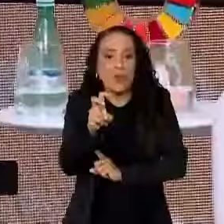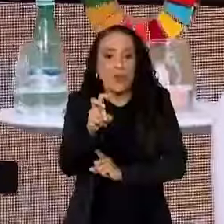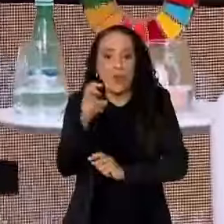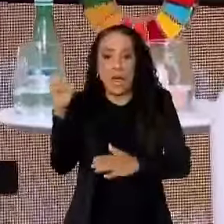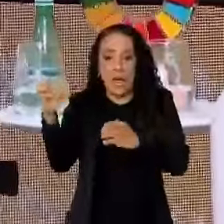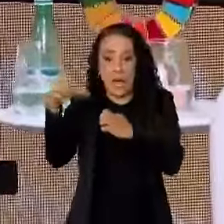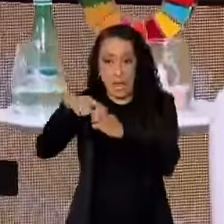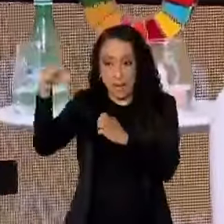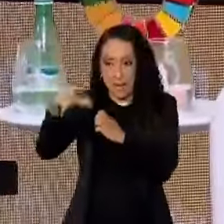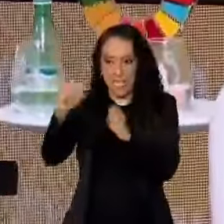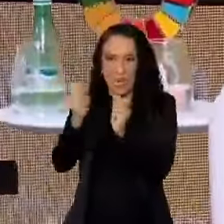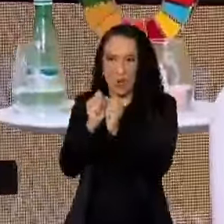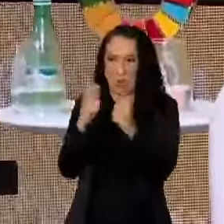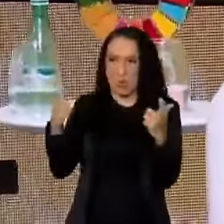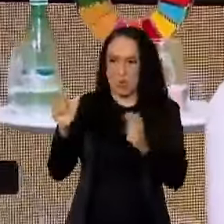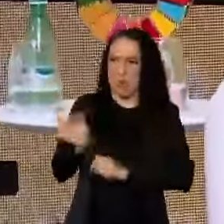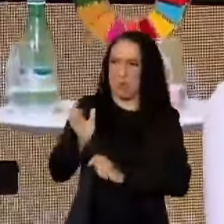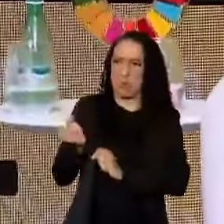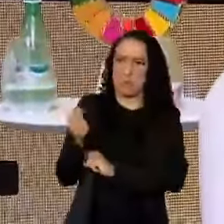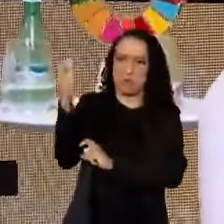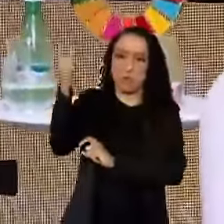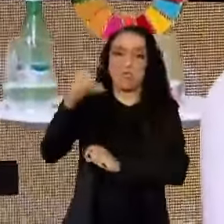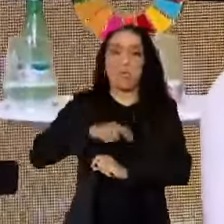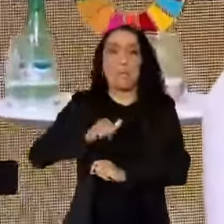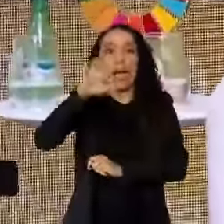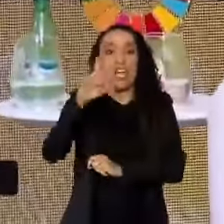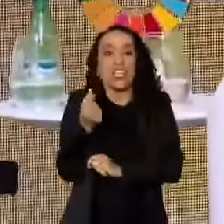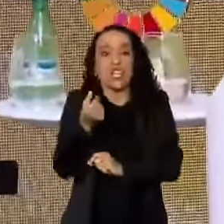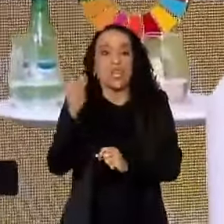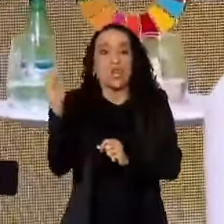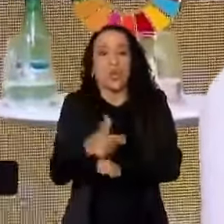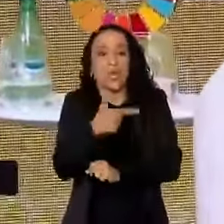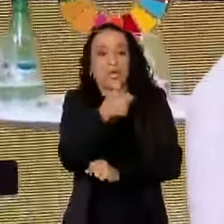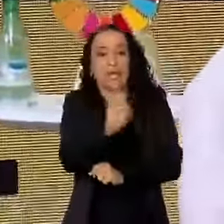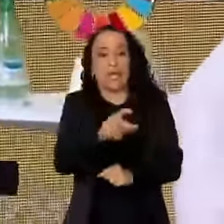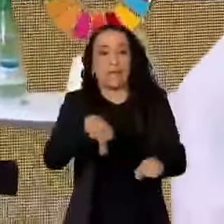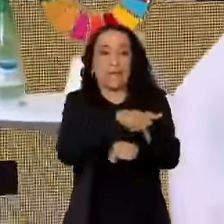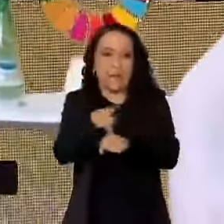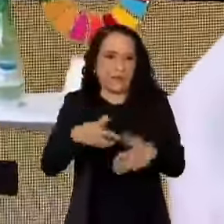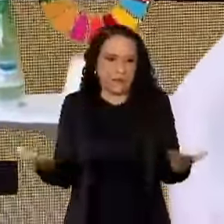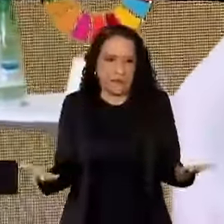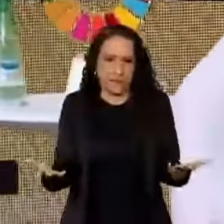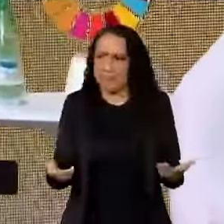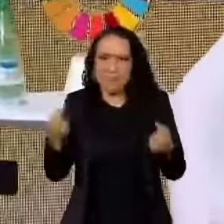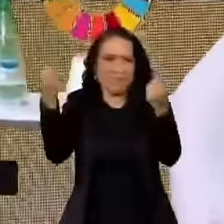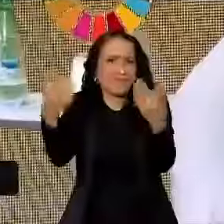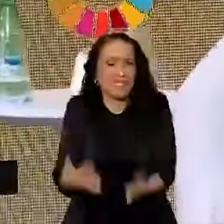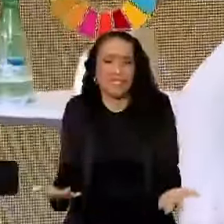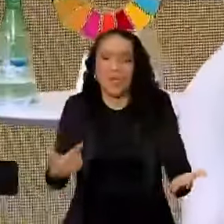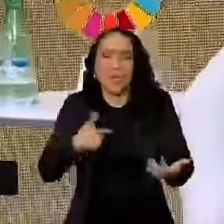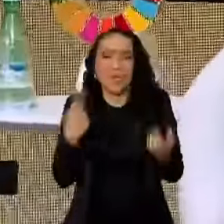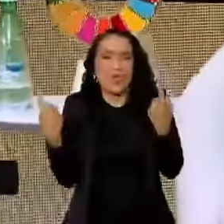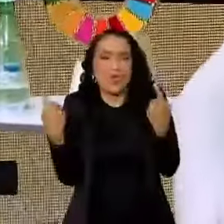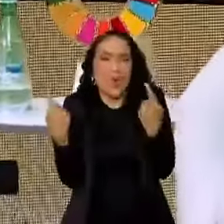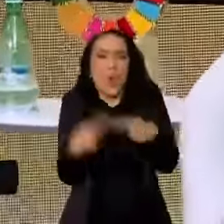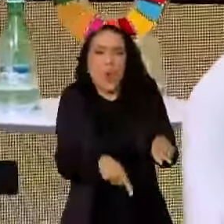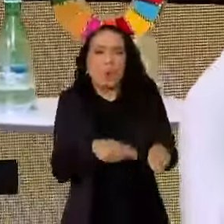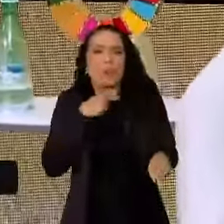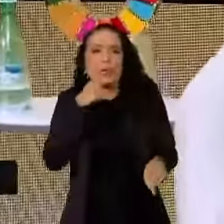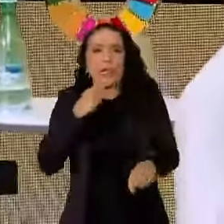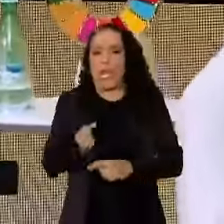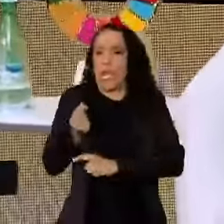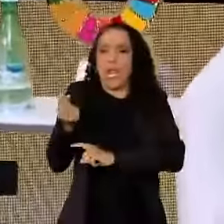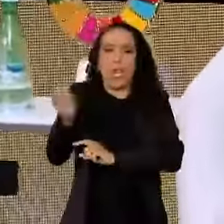empresários que têm mais dinheiro do que dez países. Isso não tem explicação, eu não sou contra ninguém ser rico.